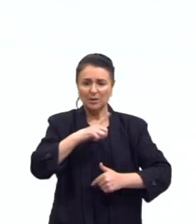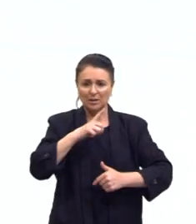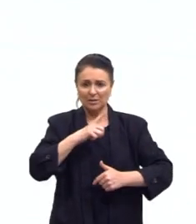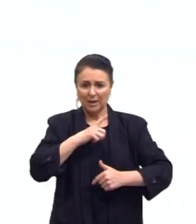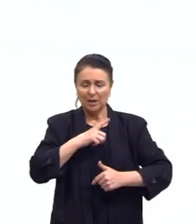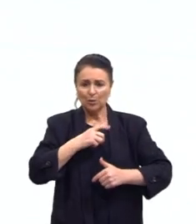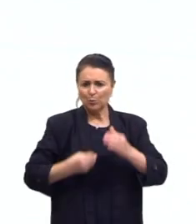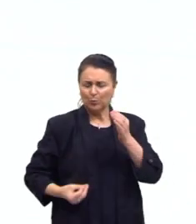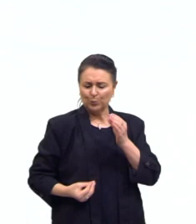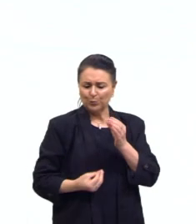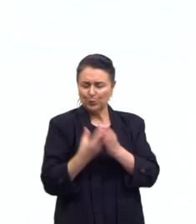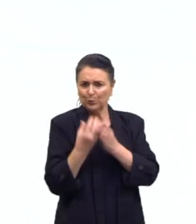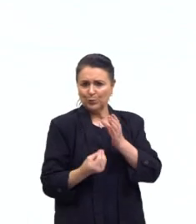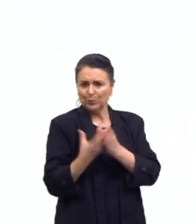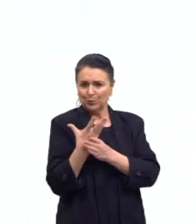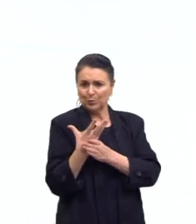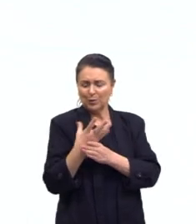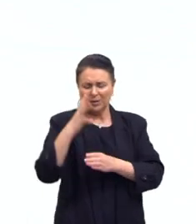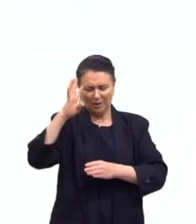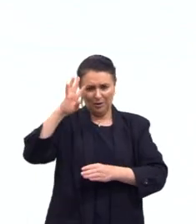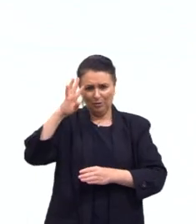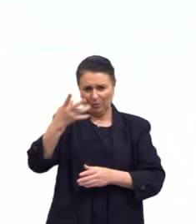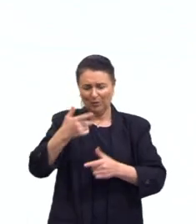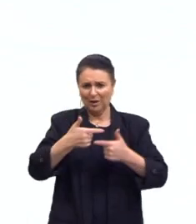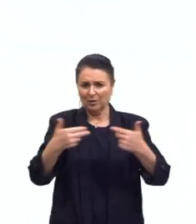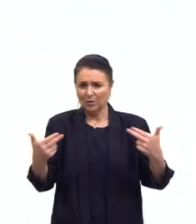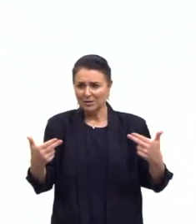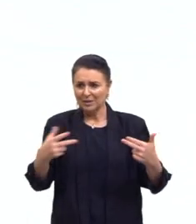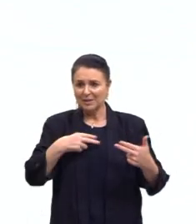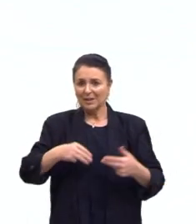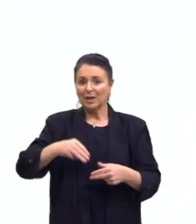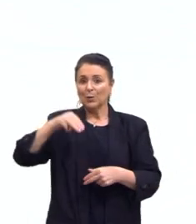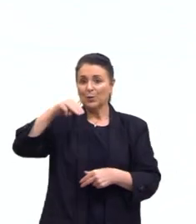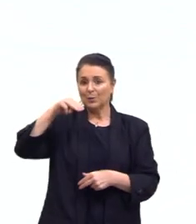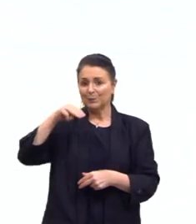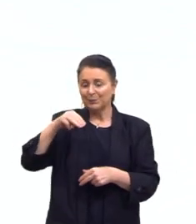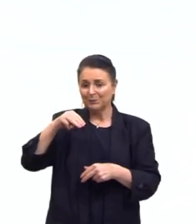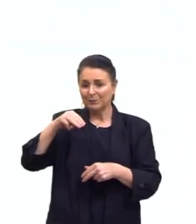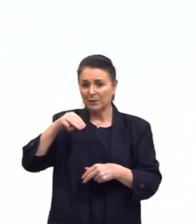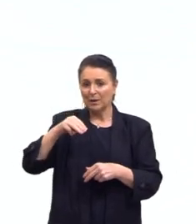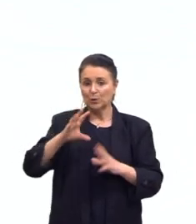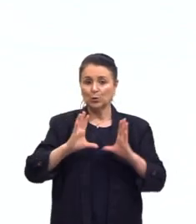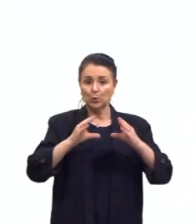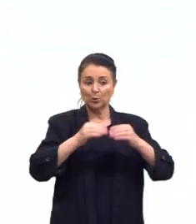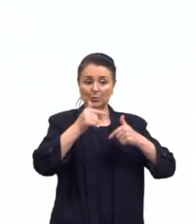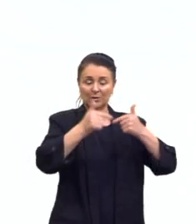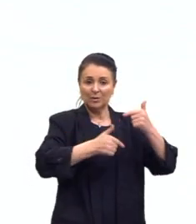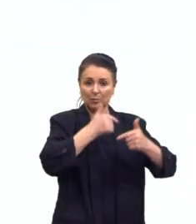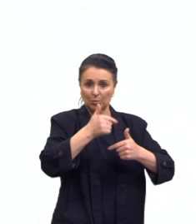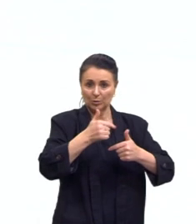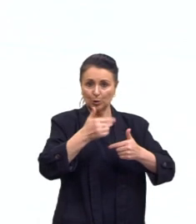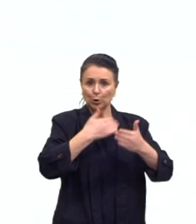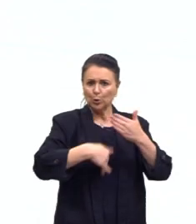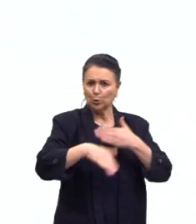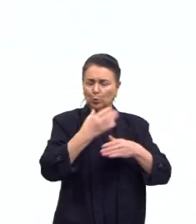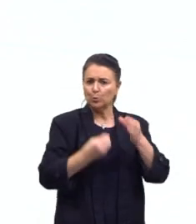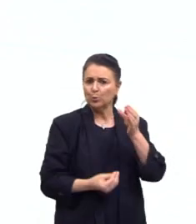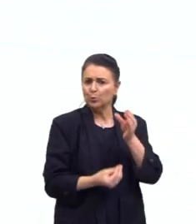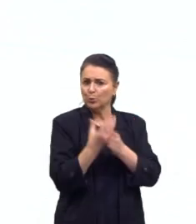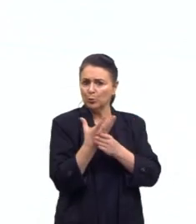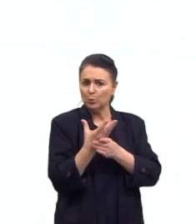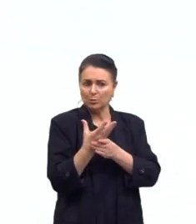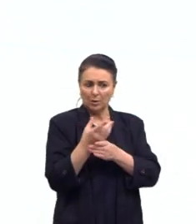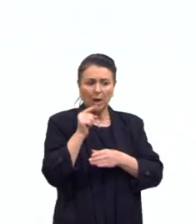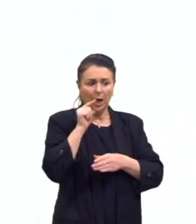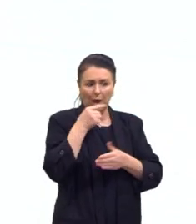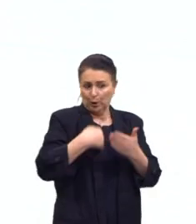das fábricas, e tenham o poder de decisão. E aqui tem um meme do Marx dizendo, se a classe trabalhadora tudo produz, a ela